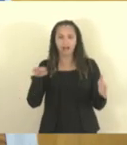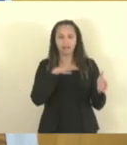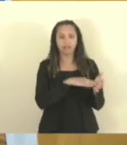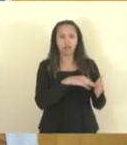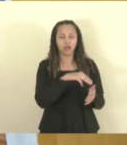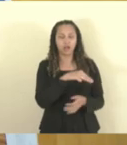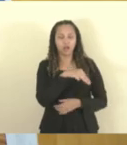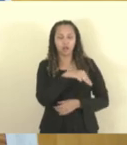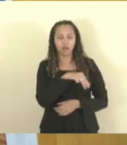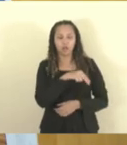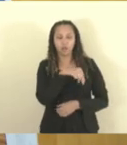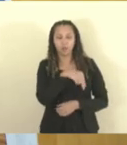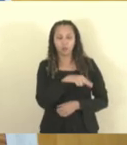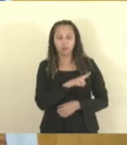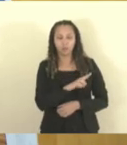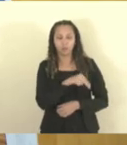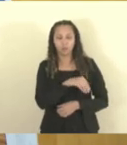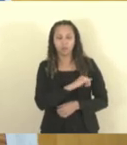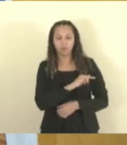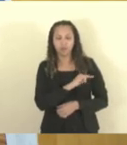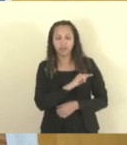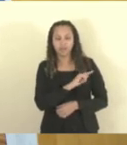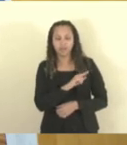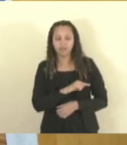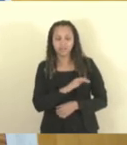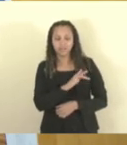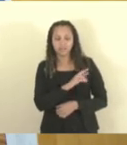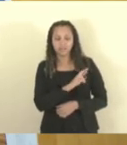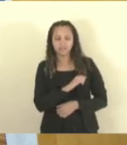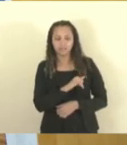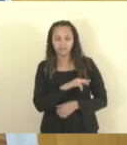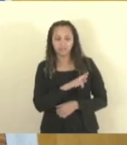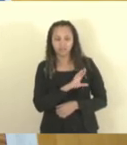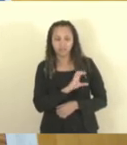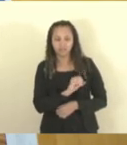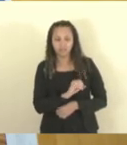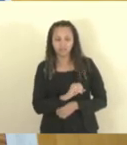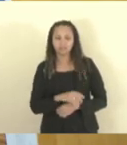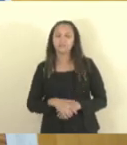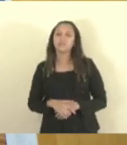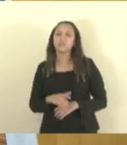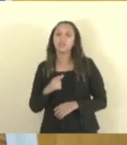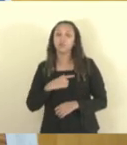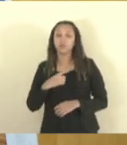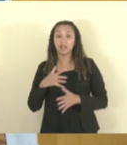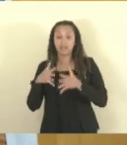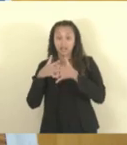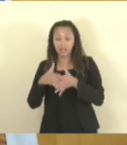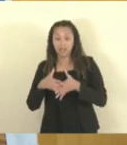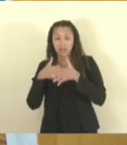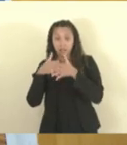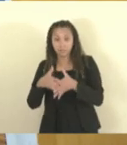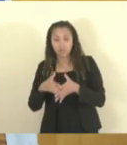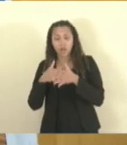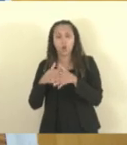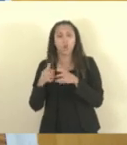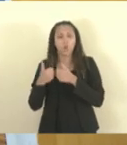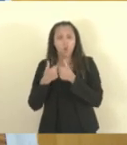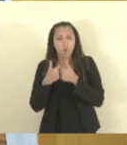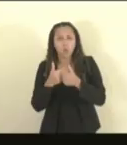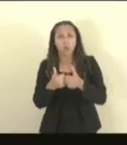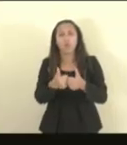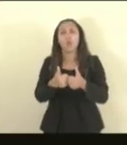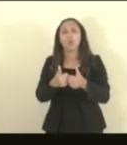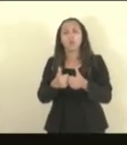Nós temos nesse local diariamente o trânsito de caminhões, de ônibus, de transporte escolar,